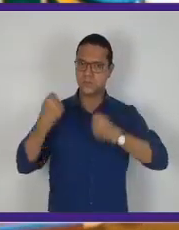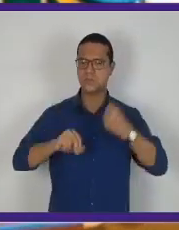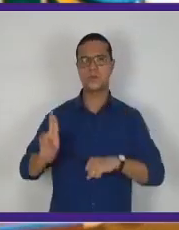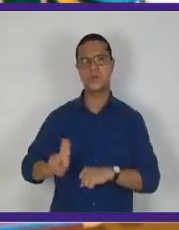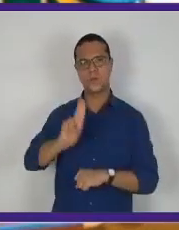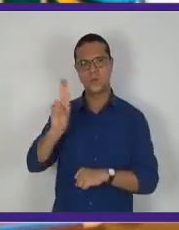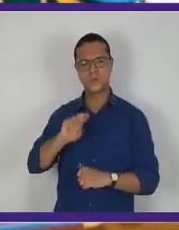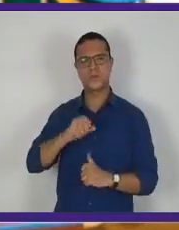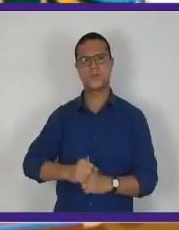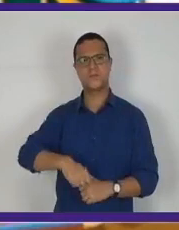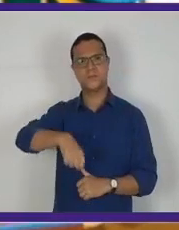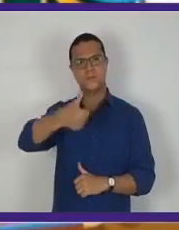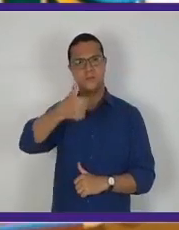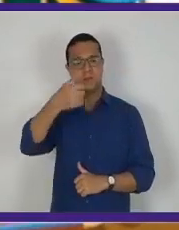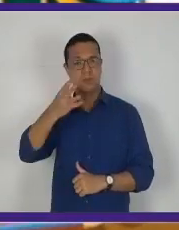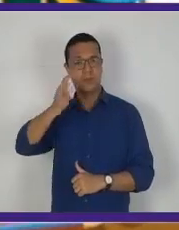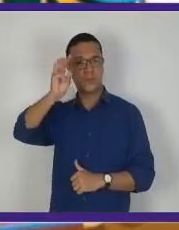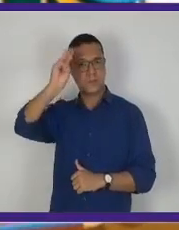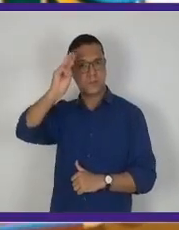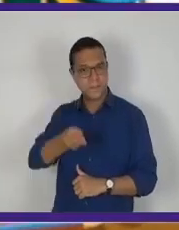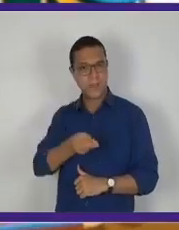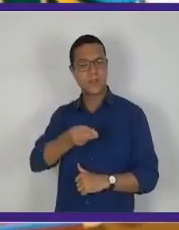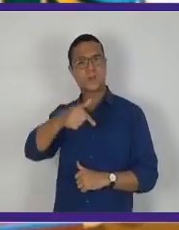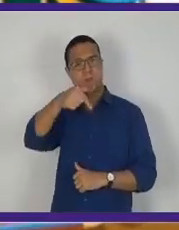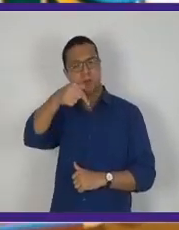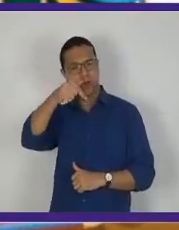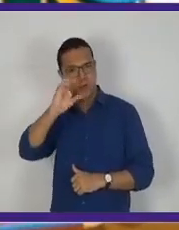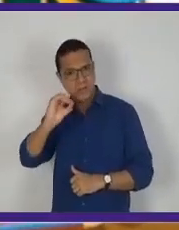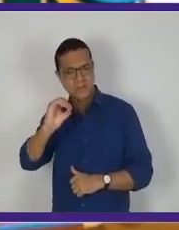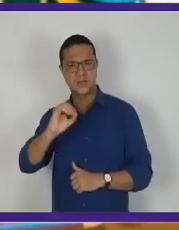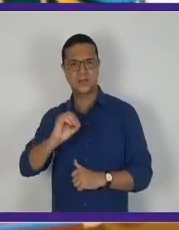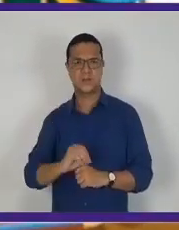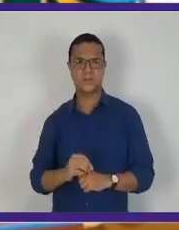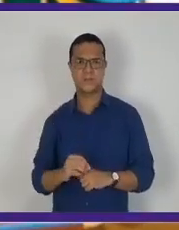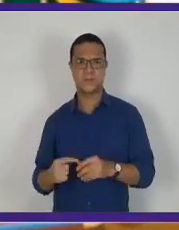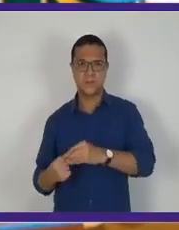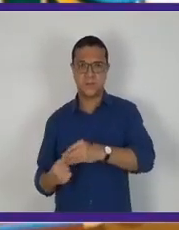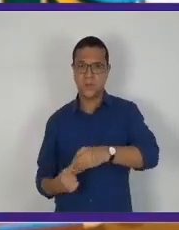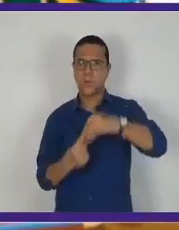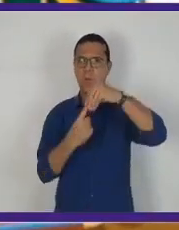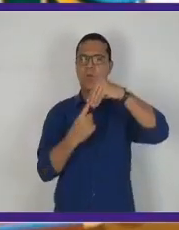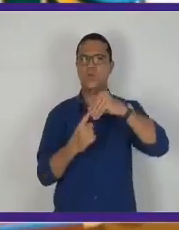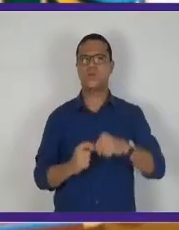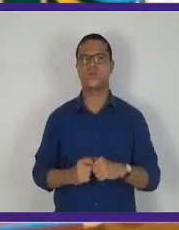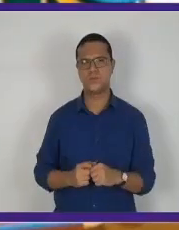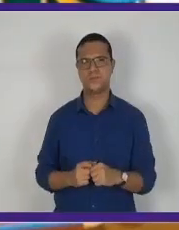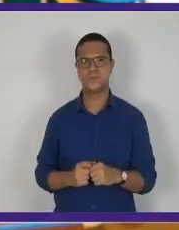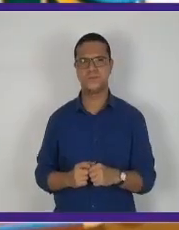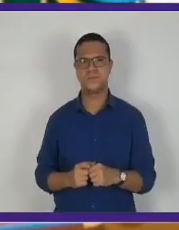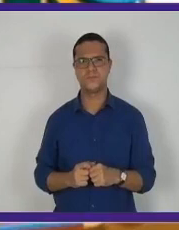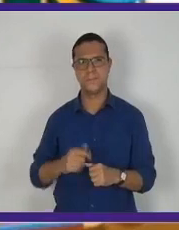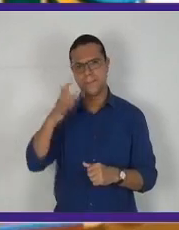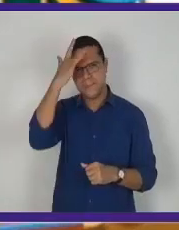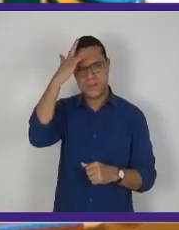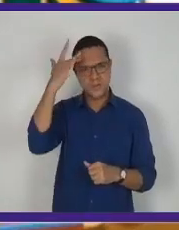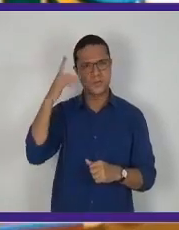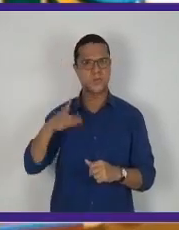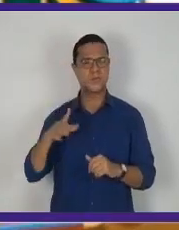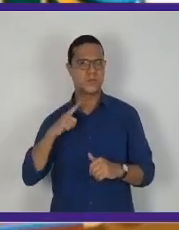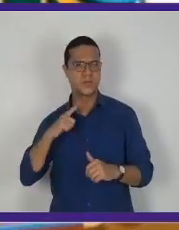14 mil e 70. Único dono. Mecânica, ok.